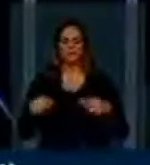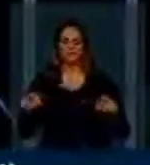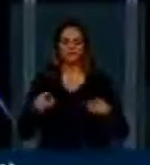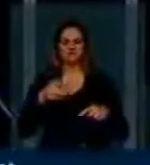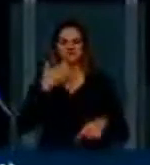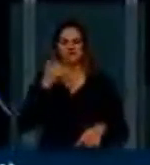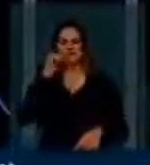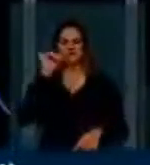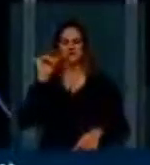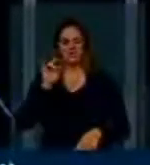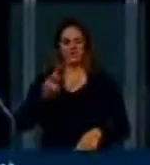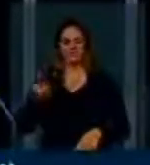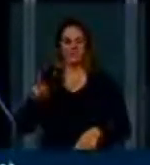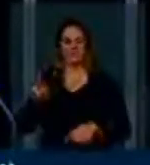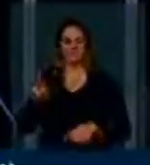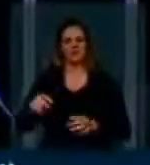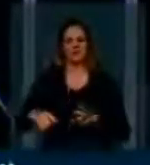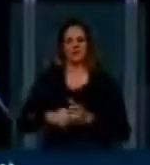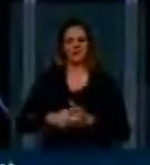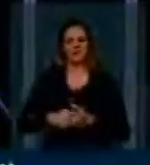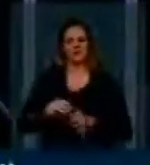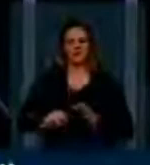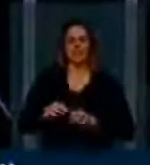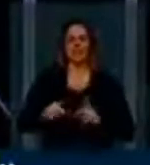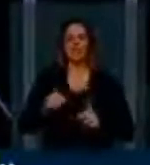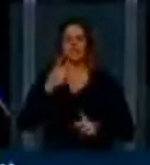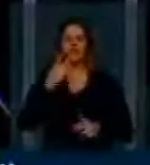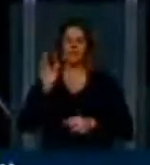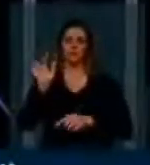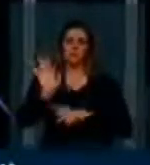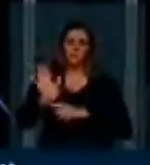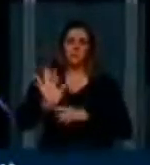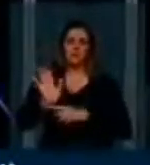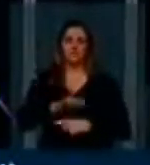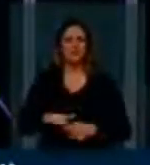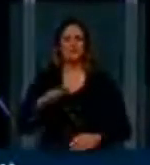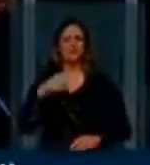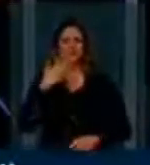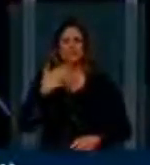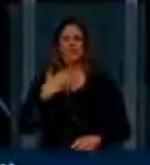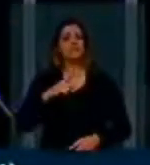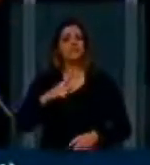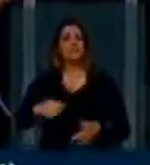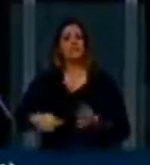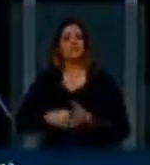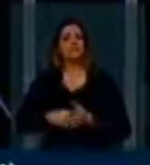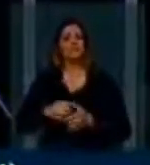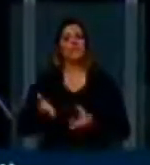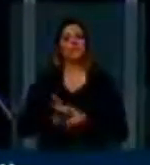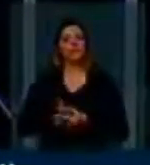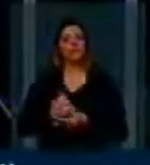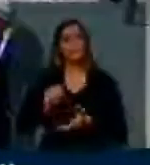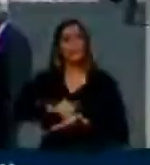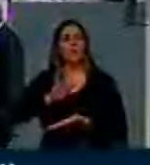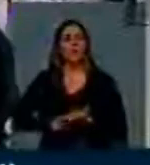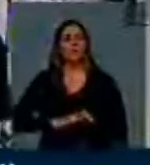eu posso ser processado, mas colocou lá um vídeo e foi processada e condenada e multada por essa empresa